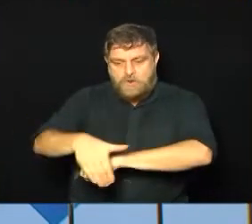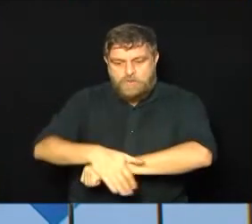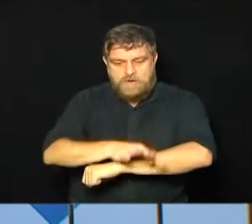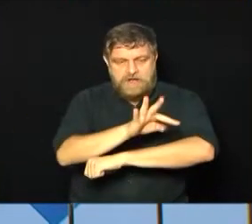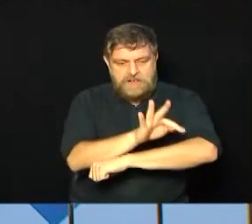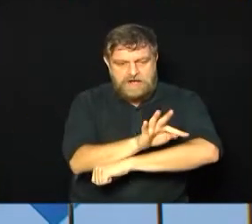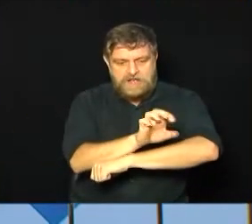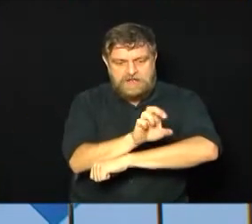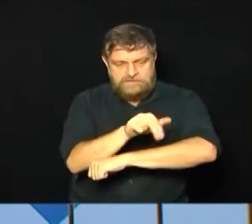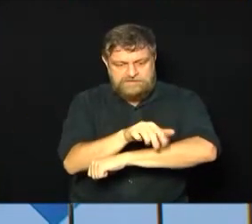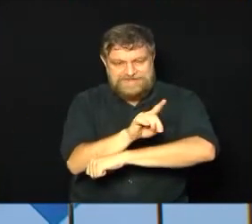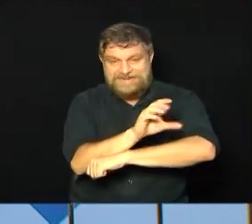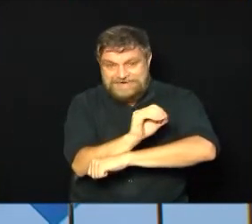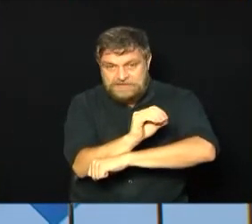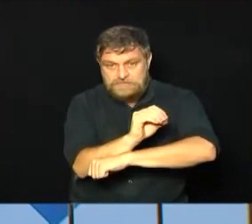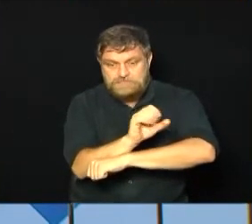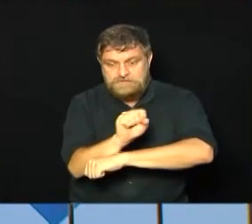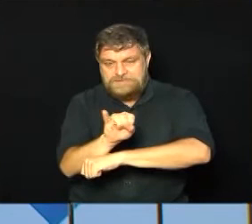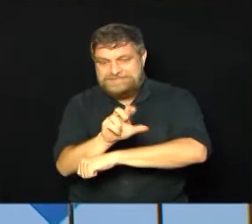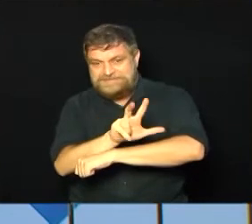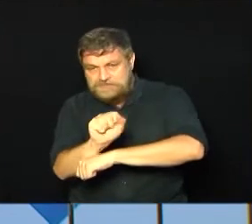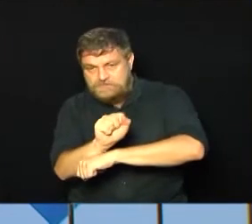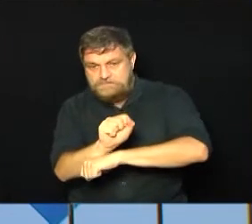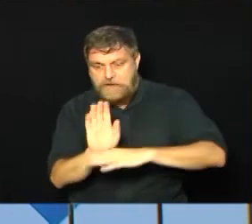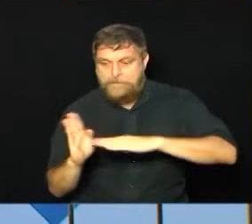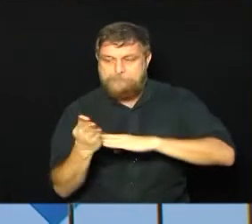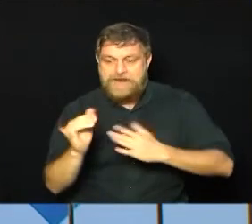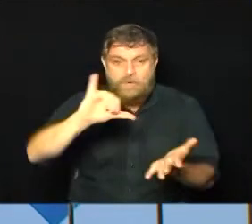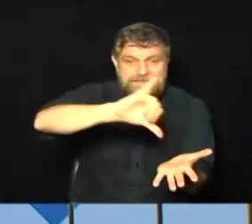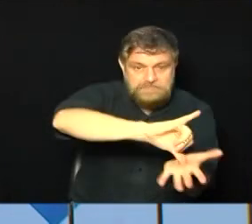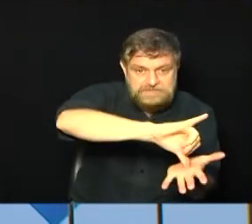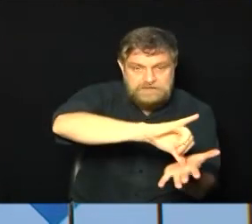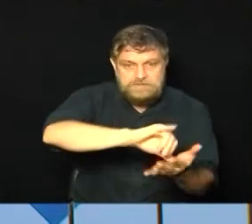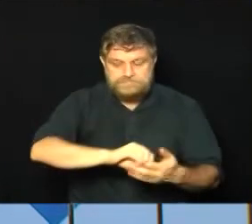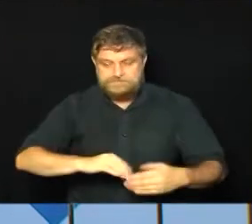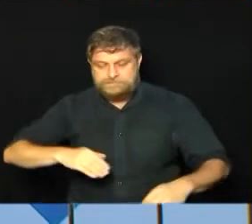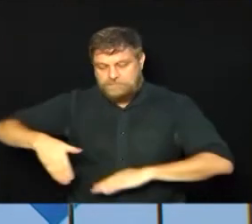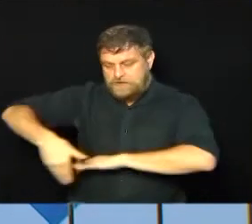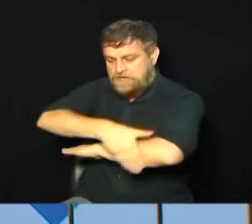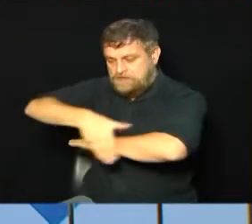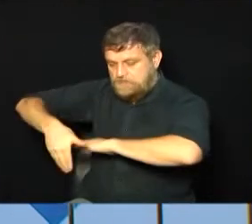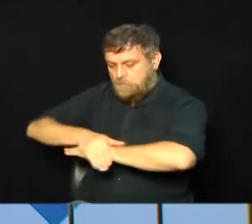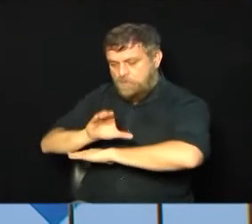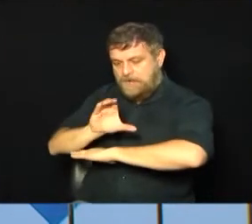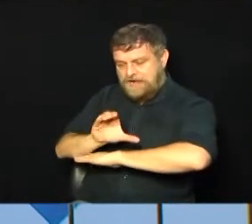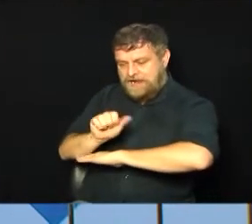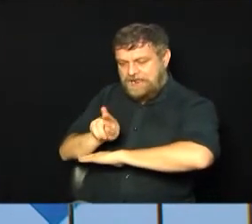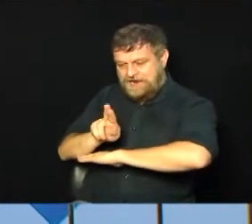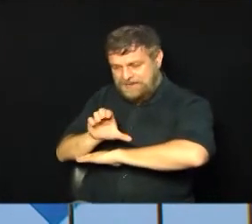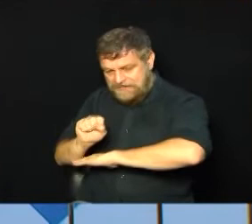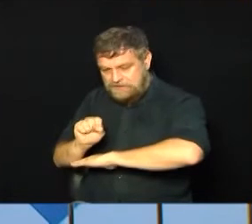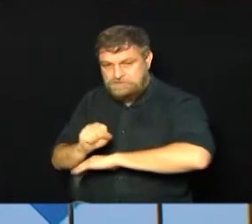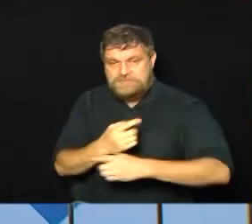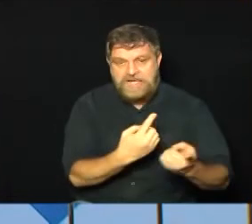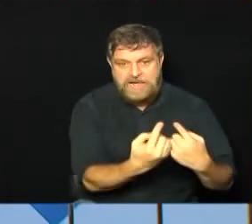da Silva, no sentido Bairro Centro. No trecho, entra a rua Carlos Barreto e a Avenida Camusim. A